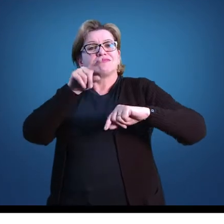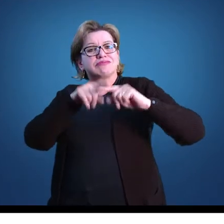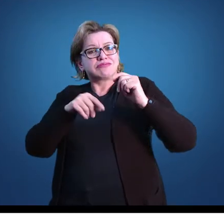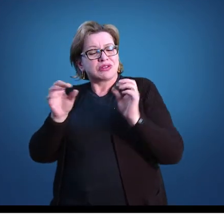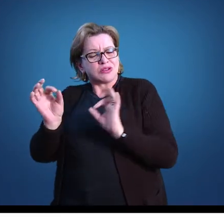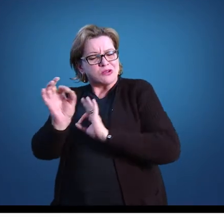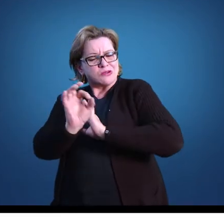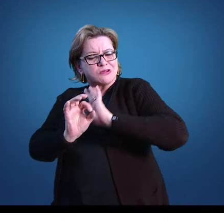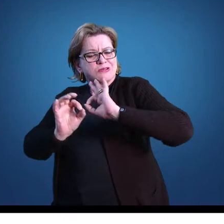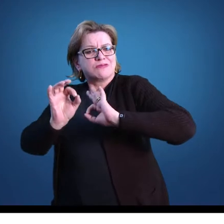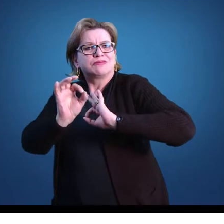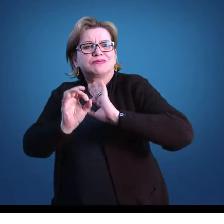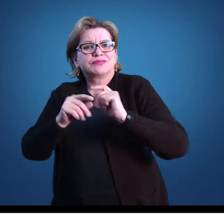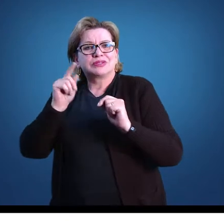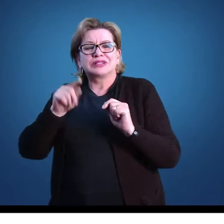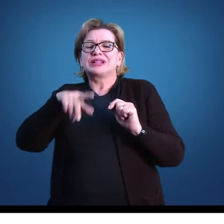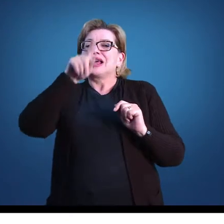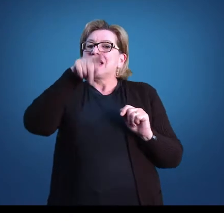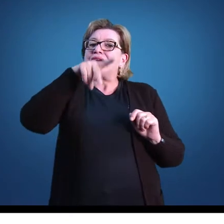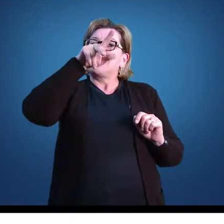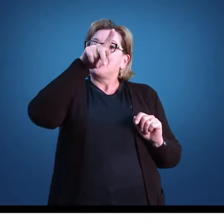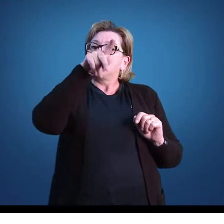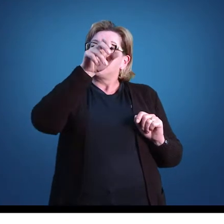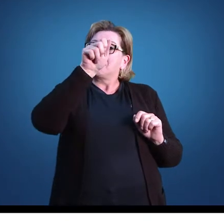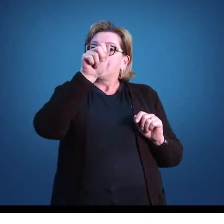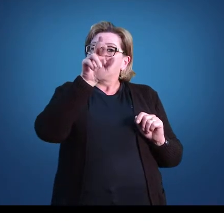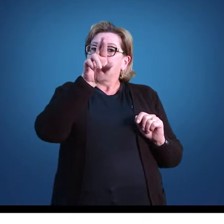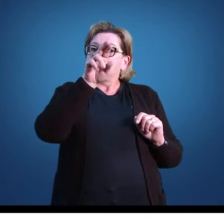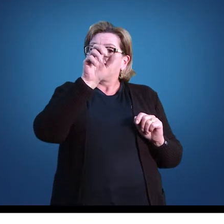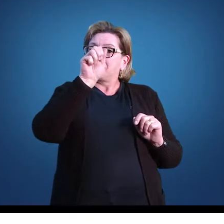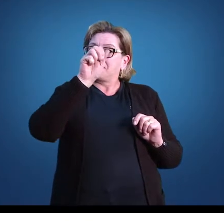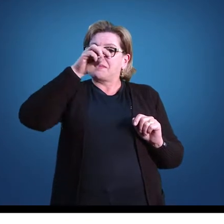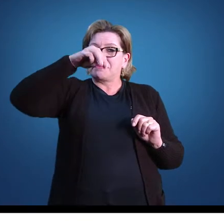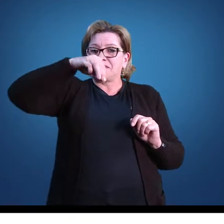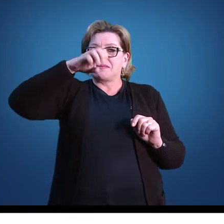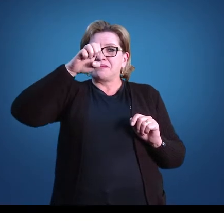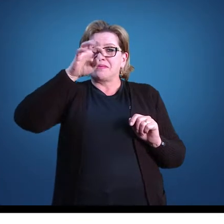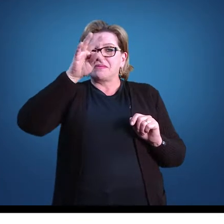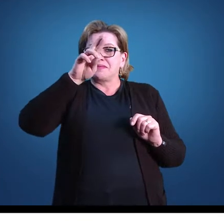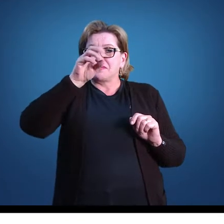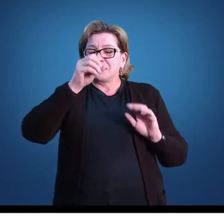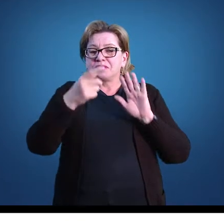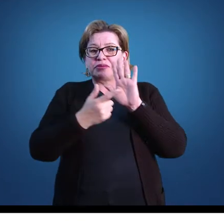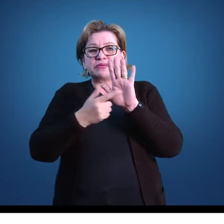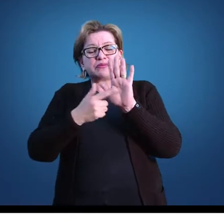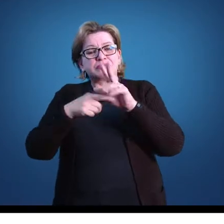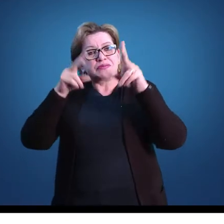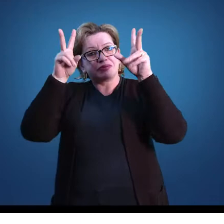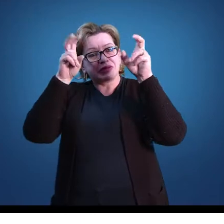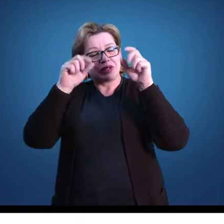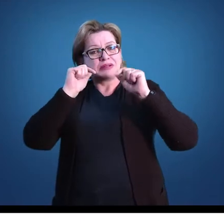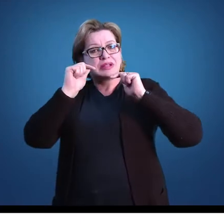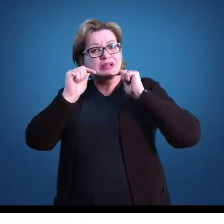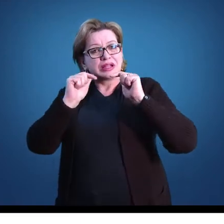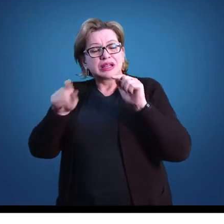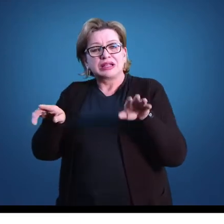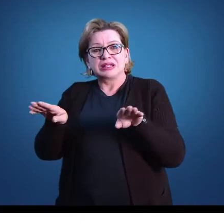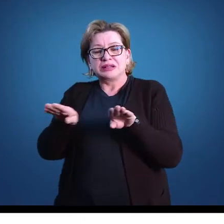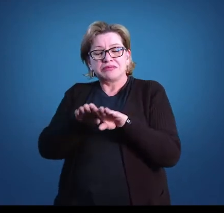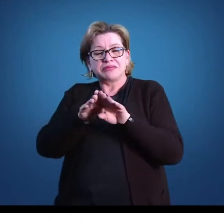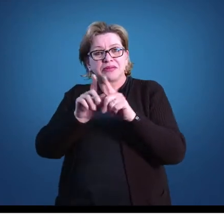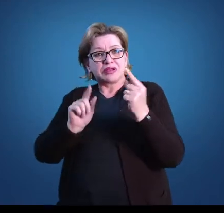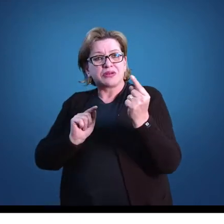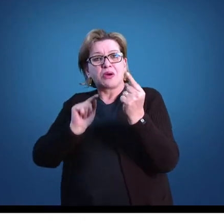vai ser o parâmetro, pontuando os conteúdos a serem trabalhados, traçando os objetivos e as